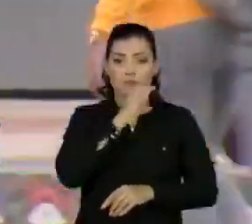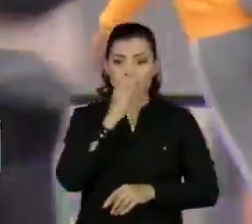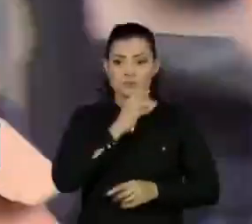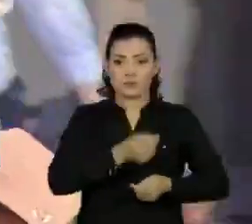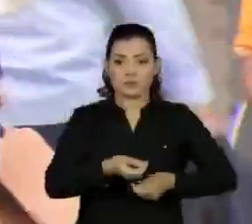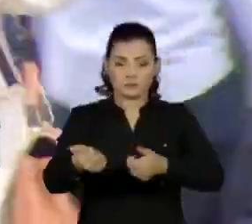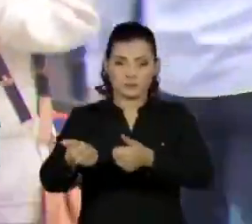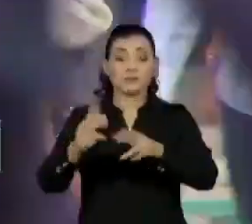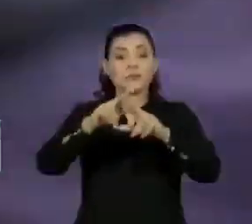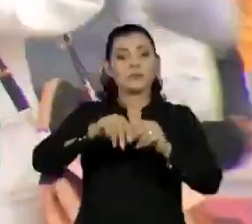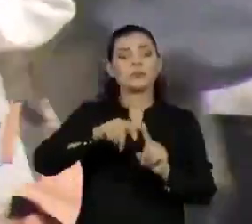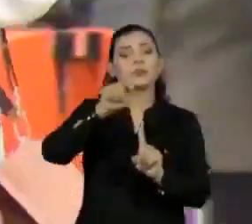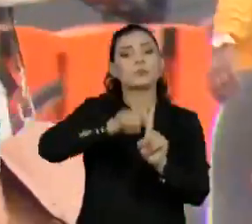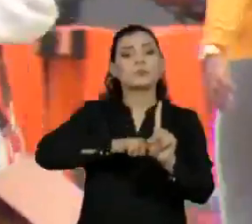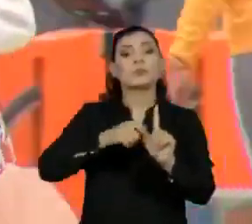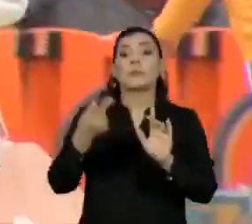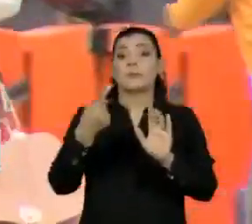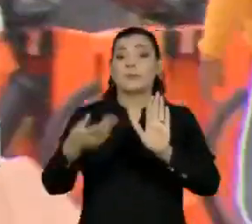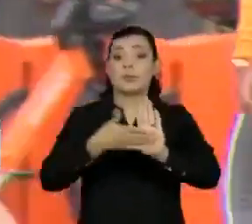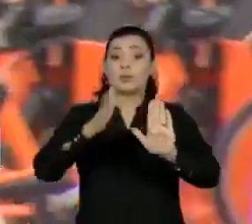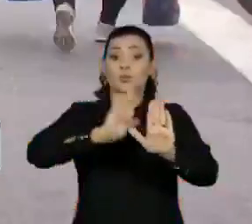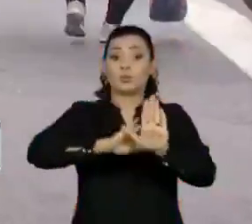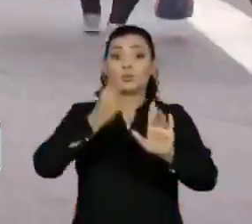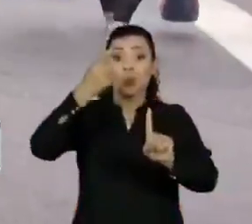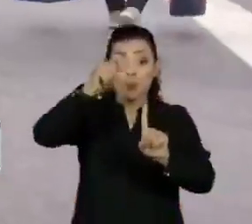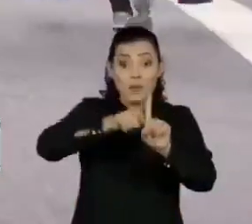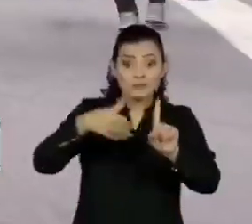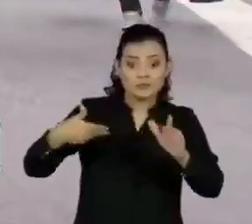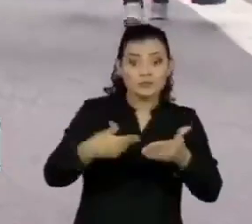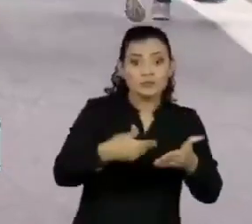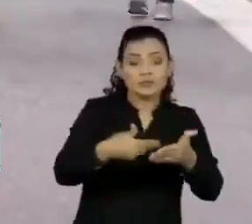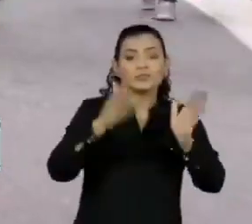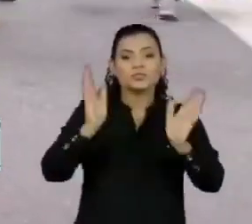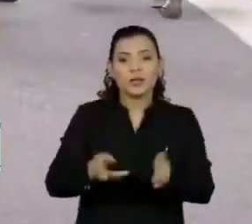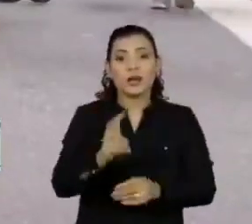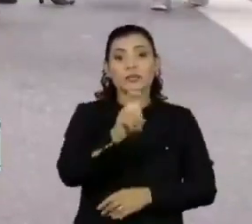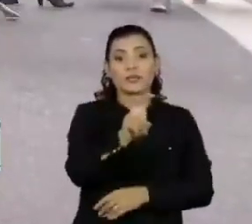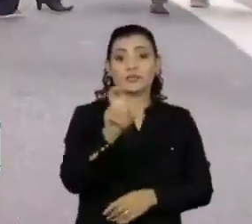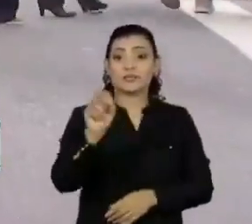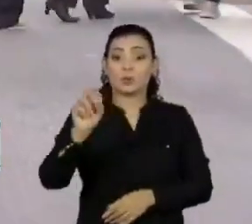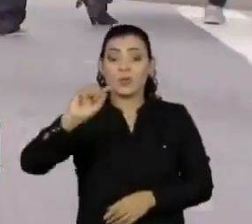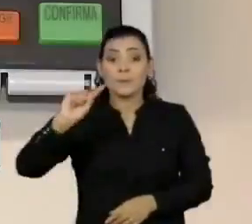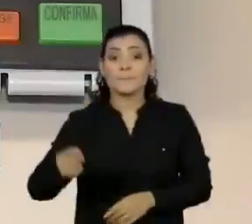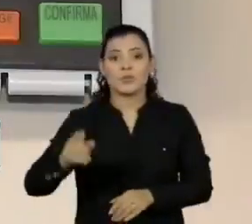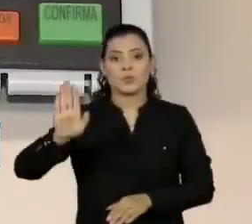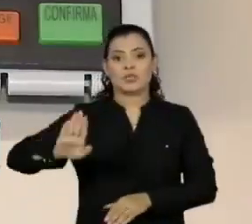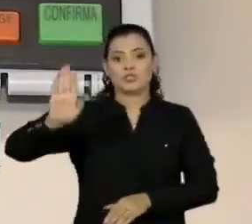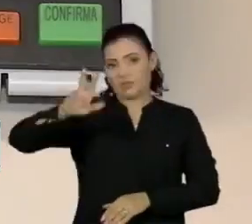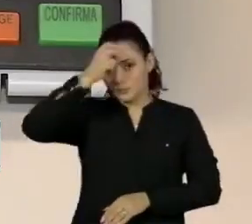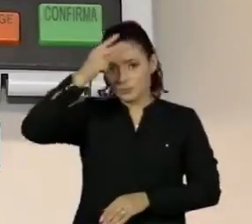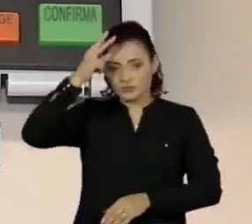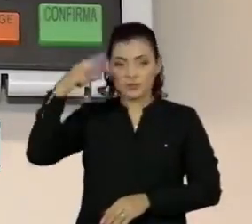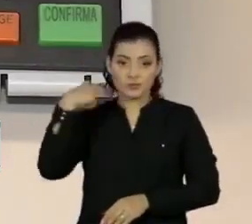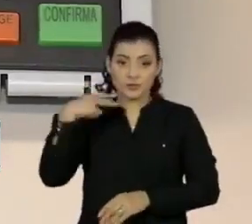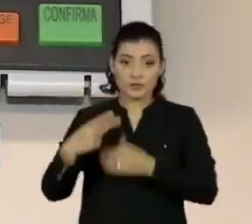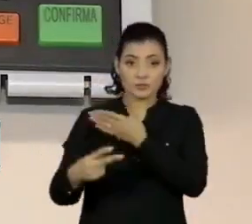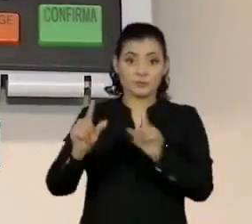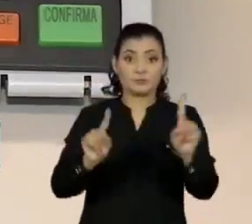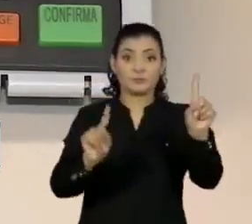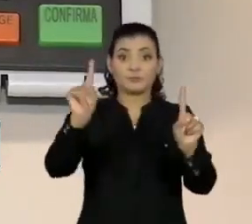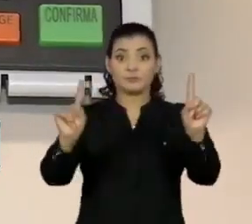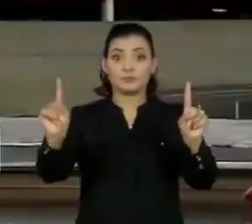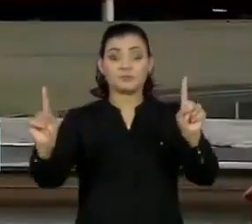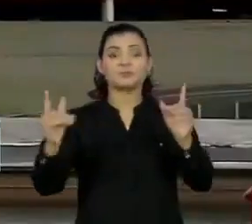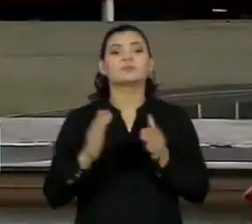Há pouco mais de um mês do primeiro turno das eleições municipais, período em que mais de 550 mil candidatos a prefeito e vereador disputam a